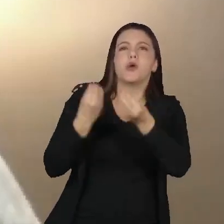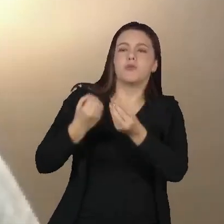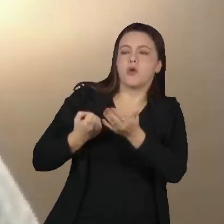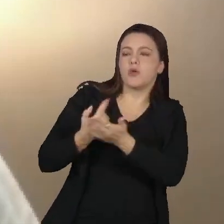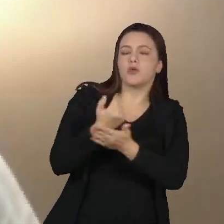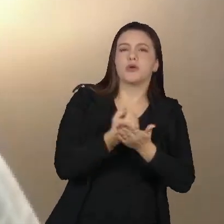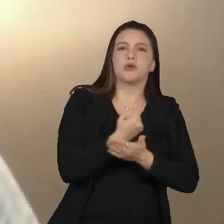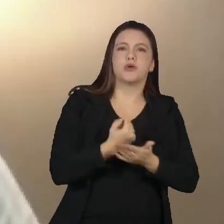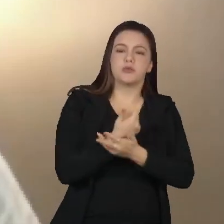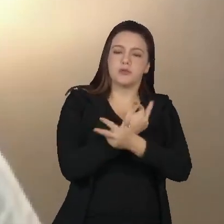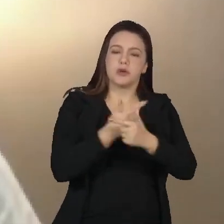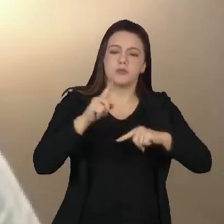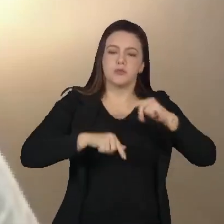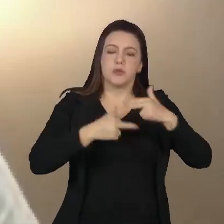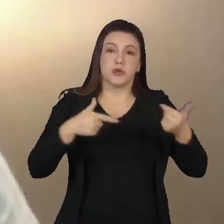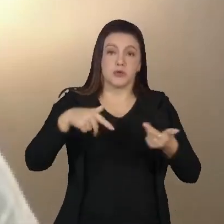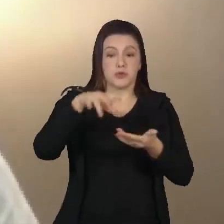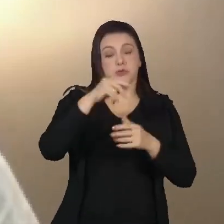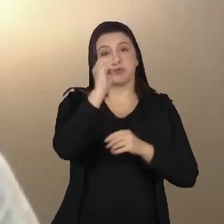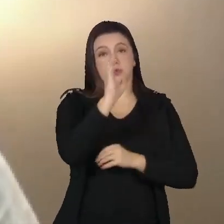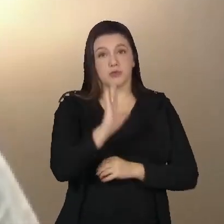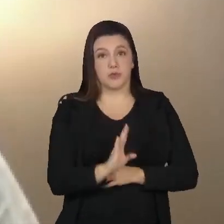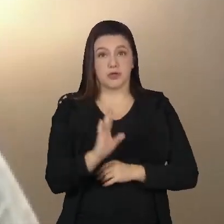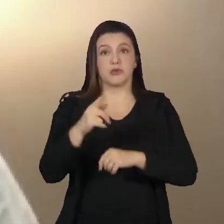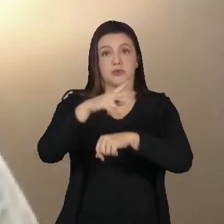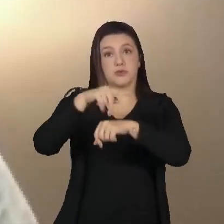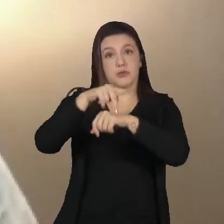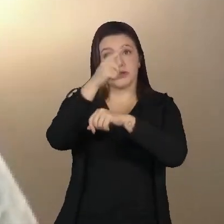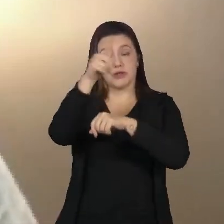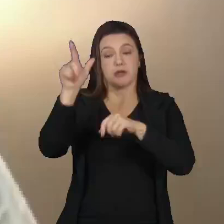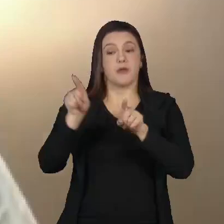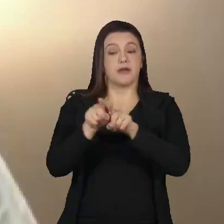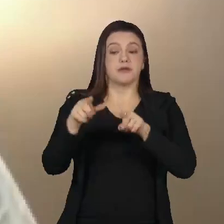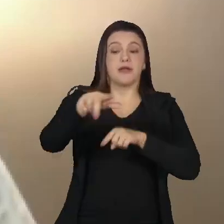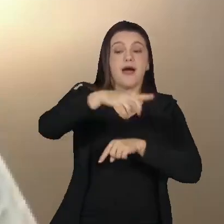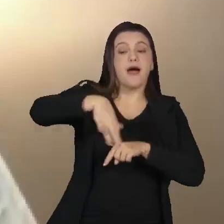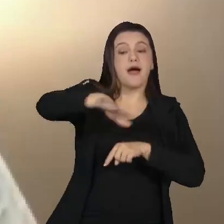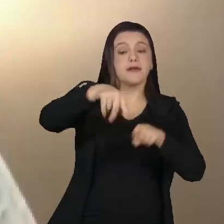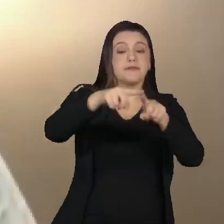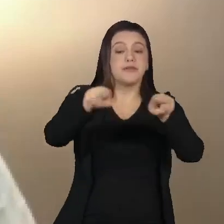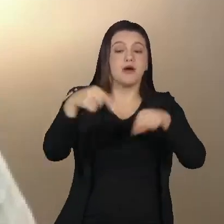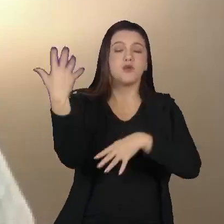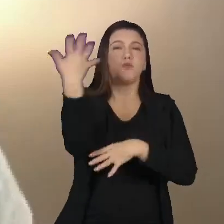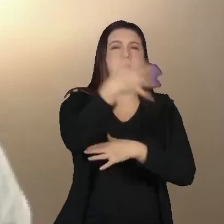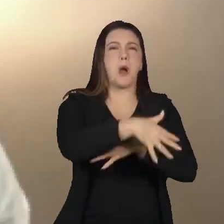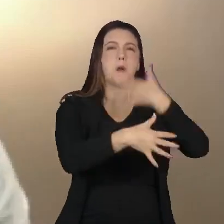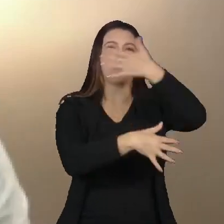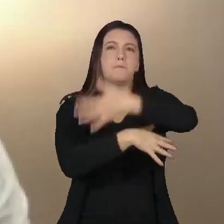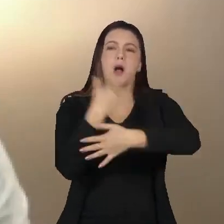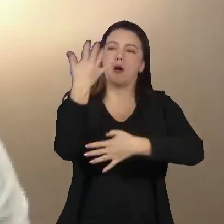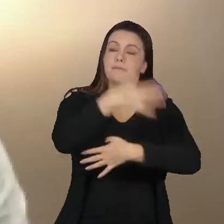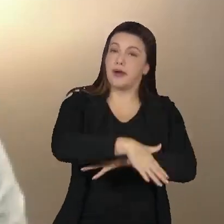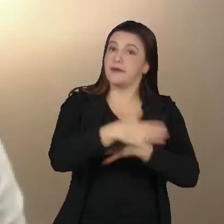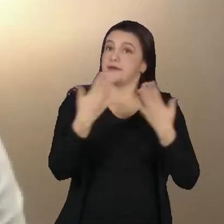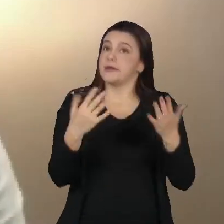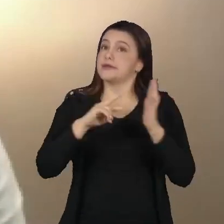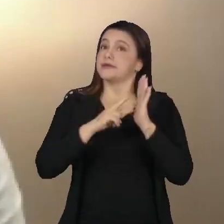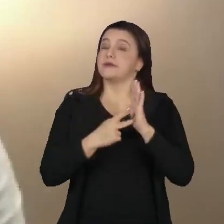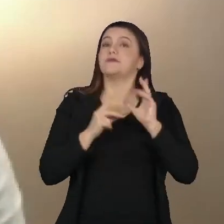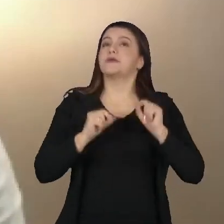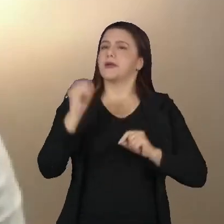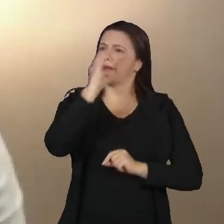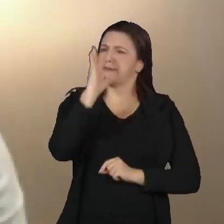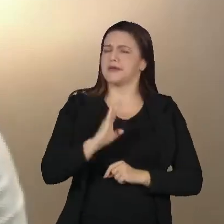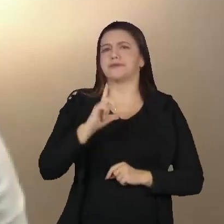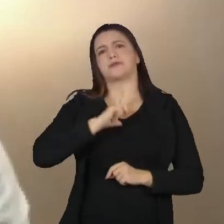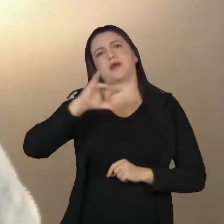quaisquer outros países que sejam provenientes de áreas desmatadas. Então, o fato é, o Brasil tem uma oportunidade que ele já tem